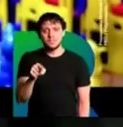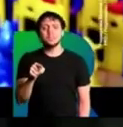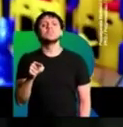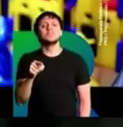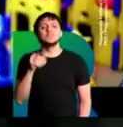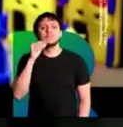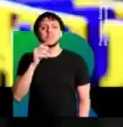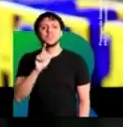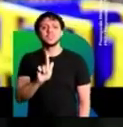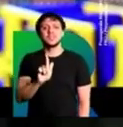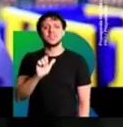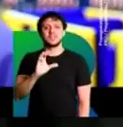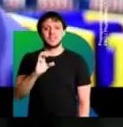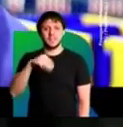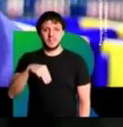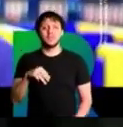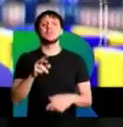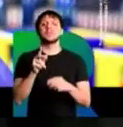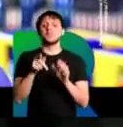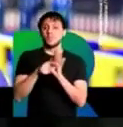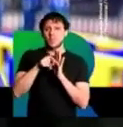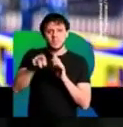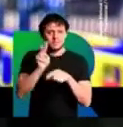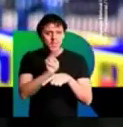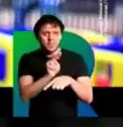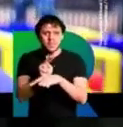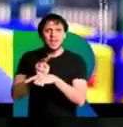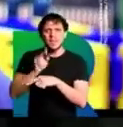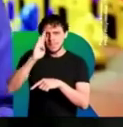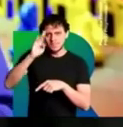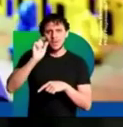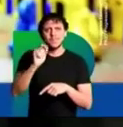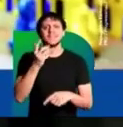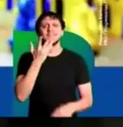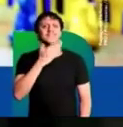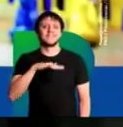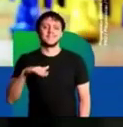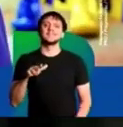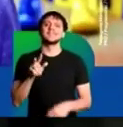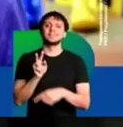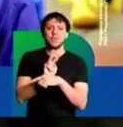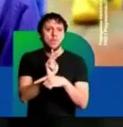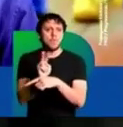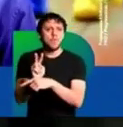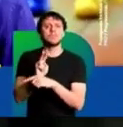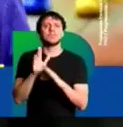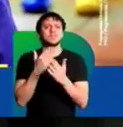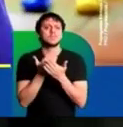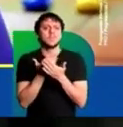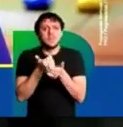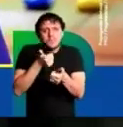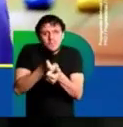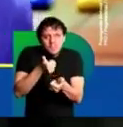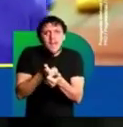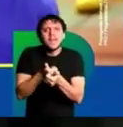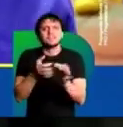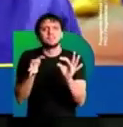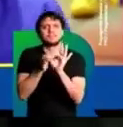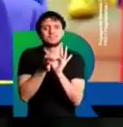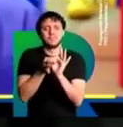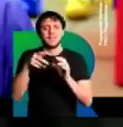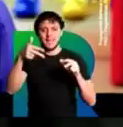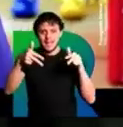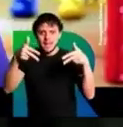guarda municipal vai cuidar do maior patrimônio que nós temos. Nossas crianças com a ronda escolar integrada, com as câmeras